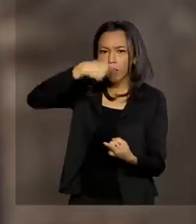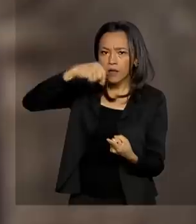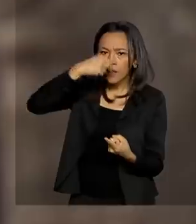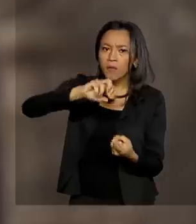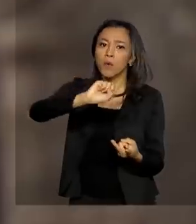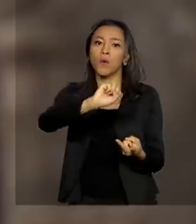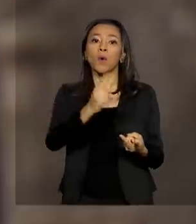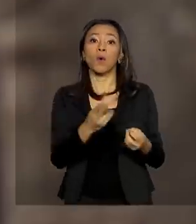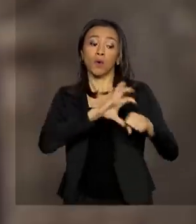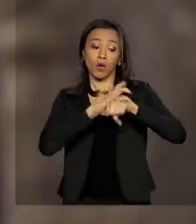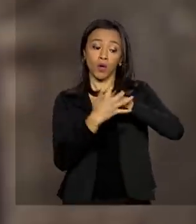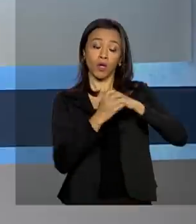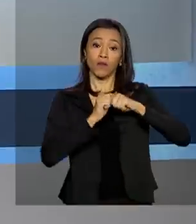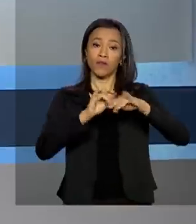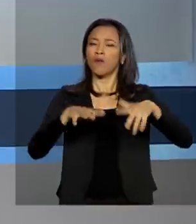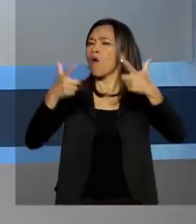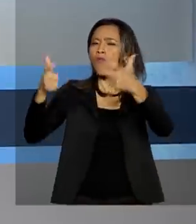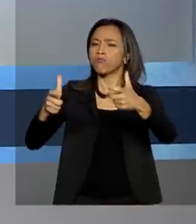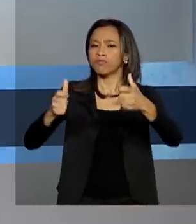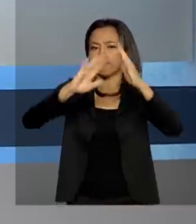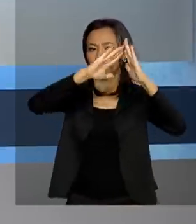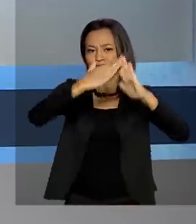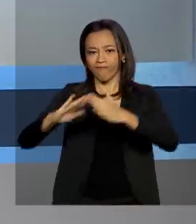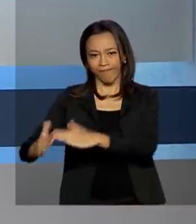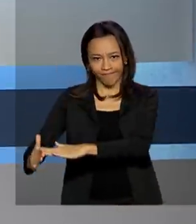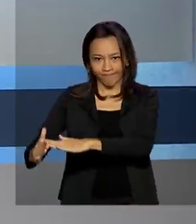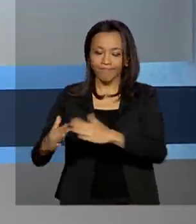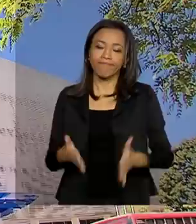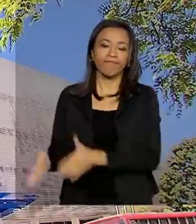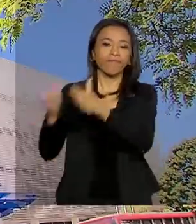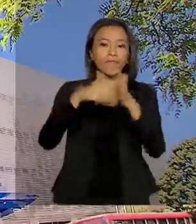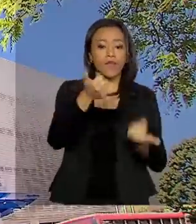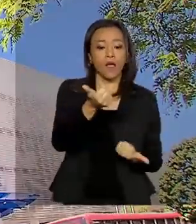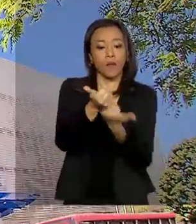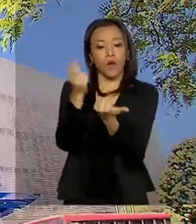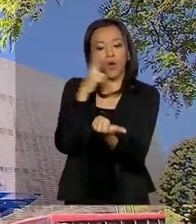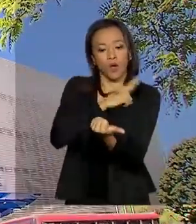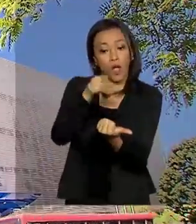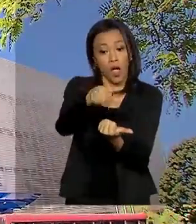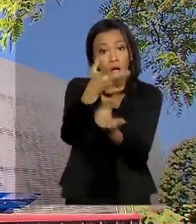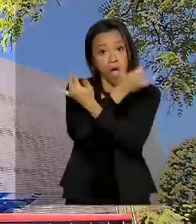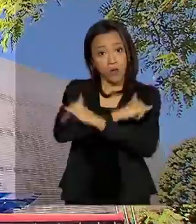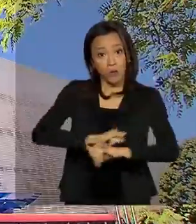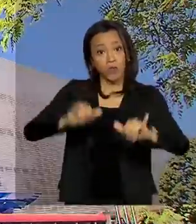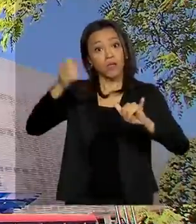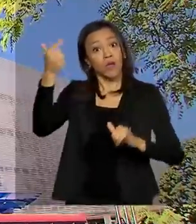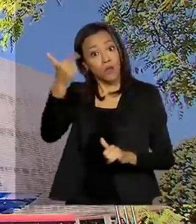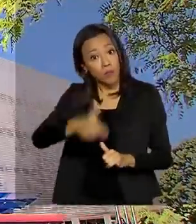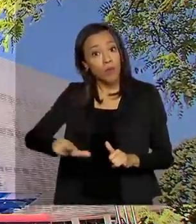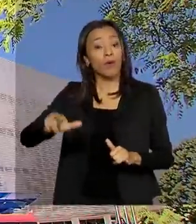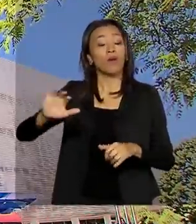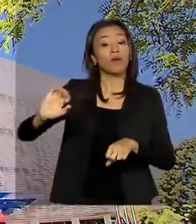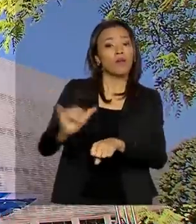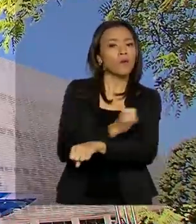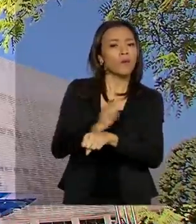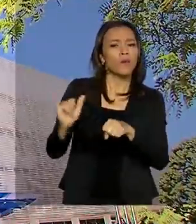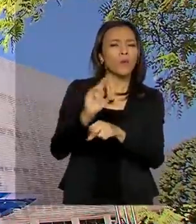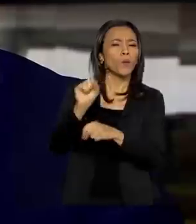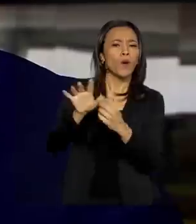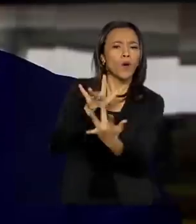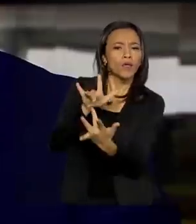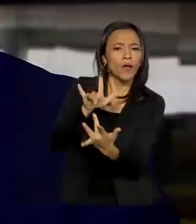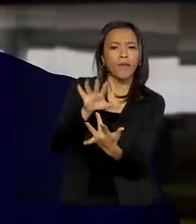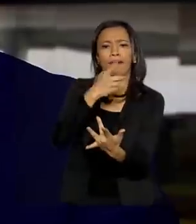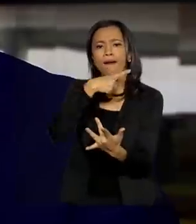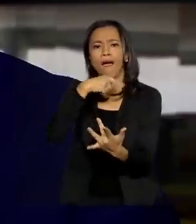em comunidades e favelas. Auxílio emergencial. O governo anuncia mais um canal de atendimento para ajudar